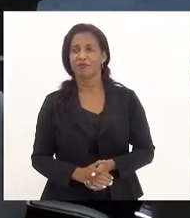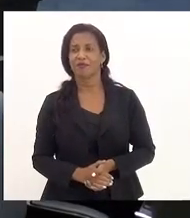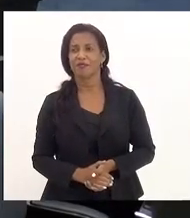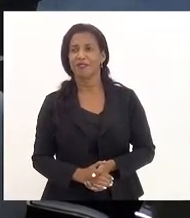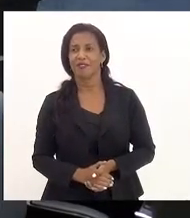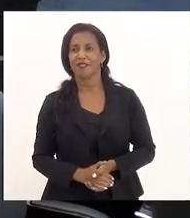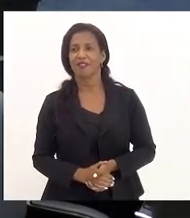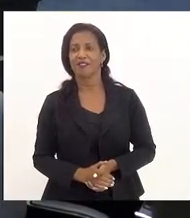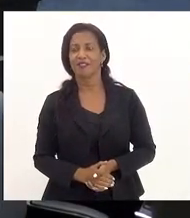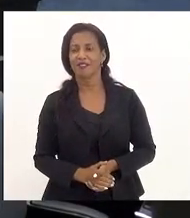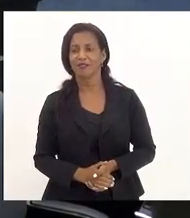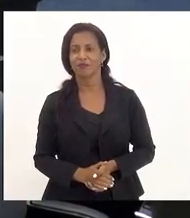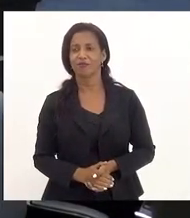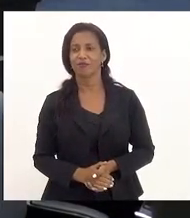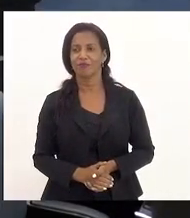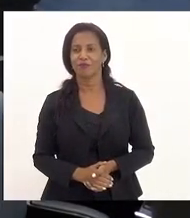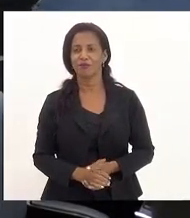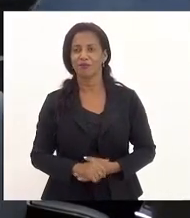Solstício de verão.